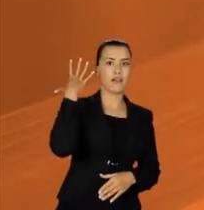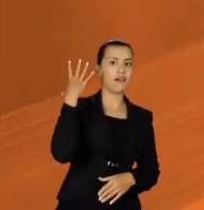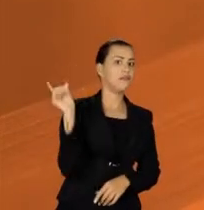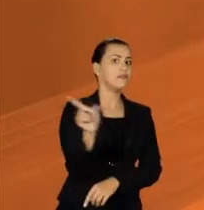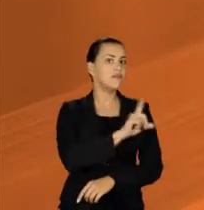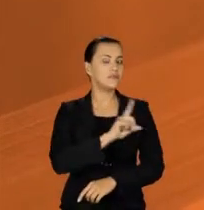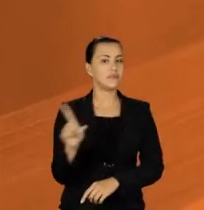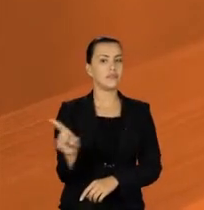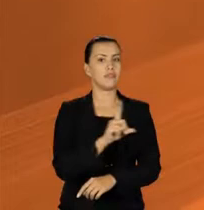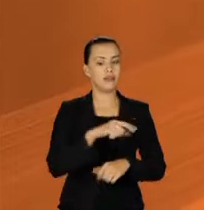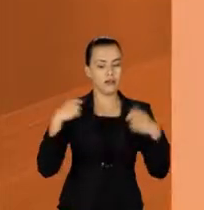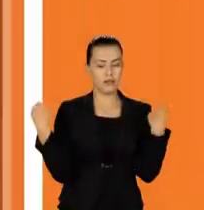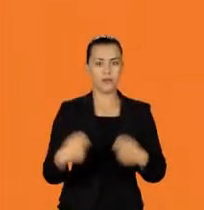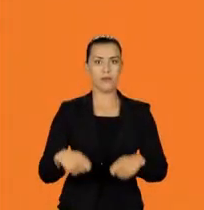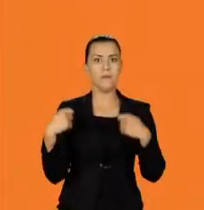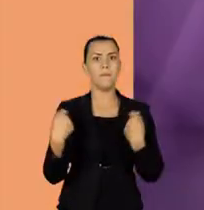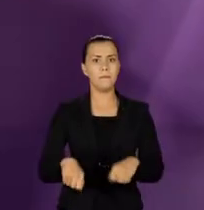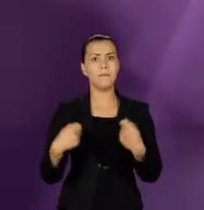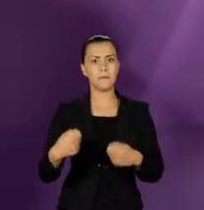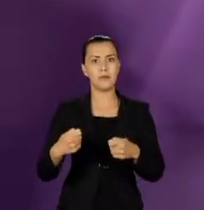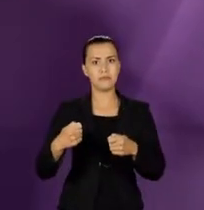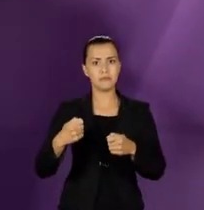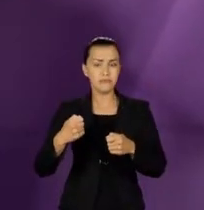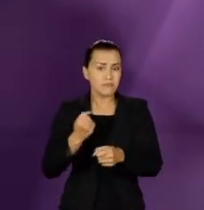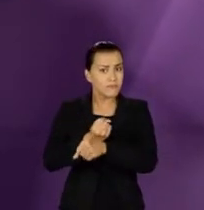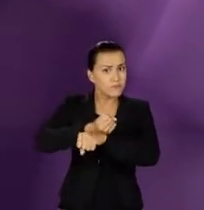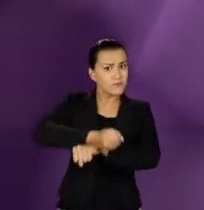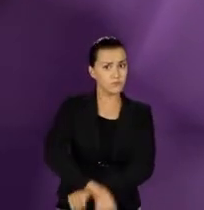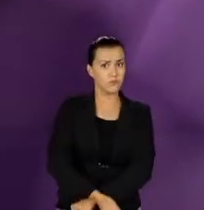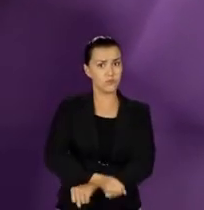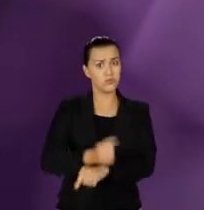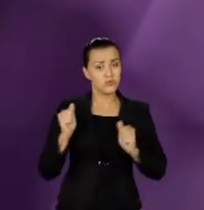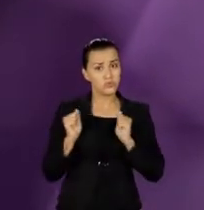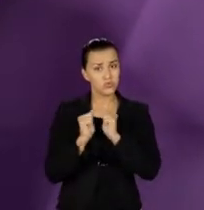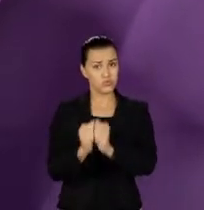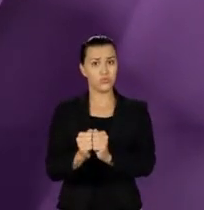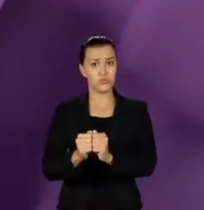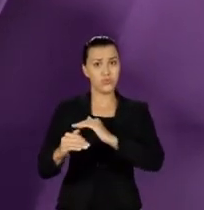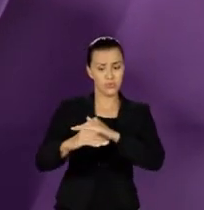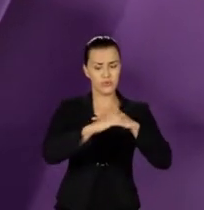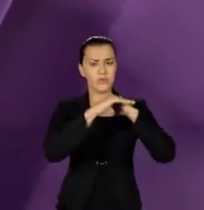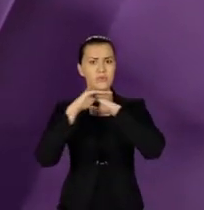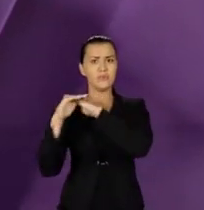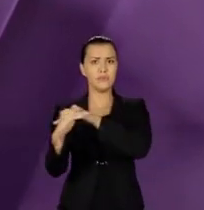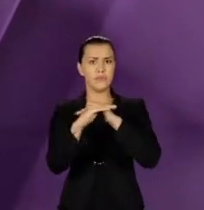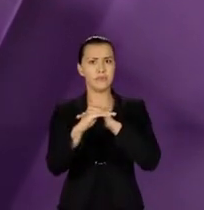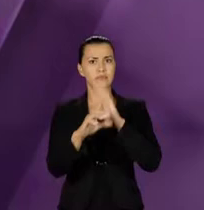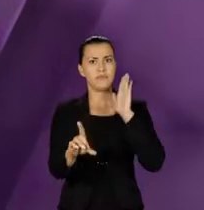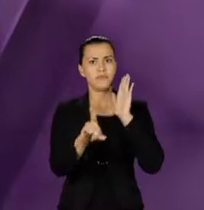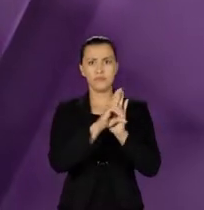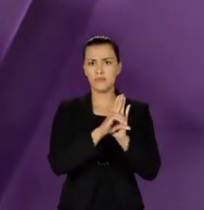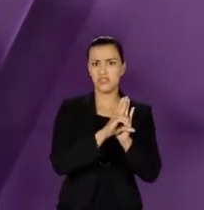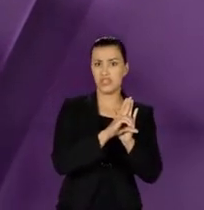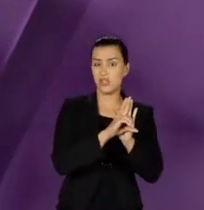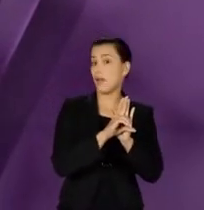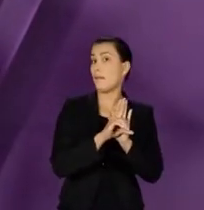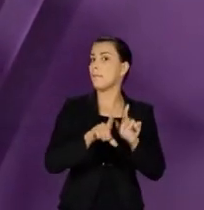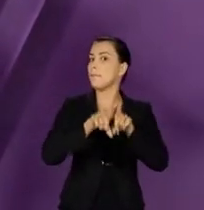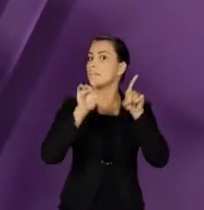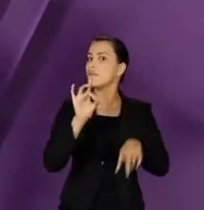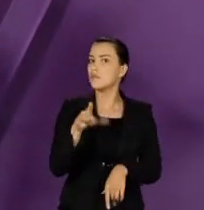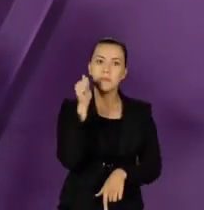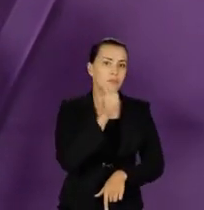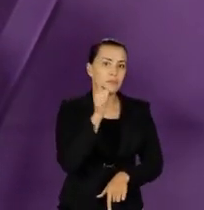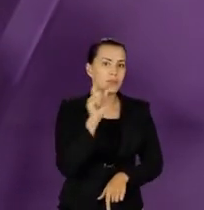retirado das suas mãos. A luta contra a violência e por igualdade de direitos não é só da